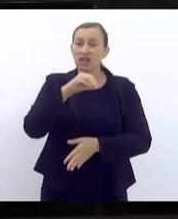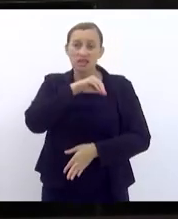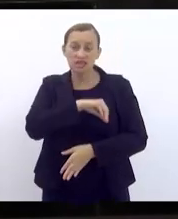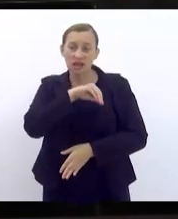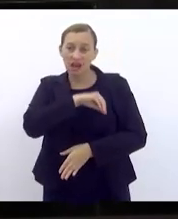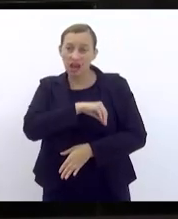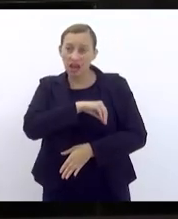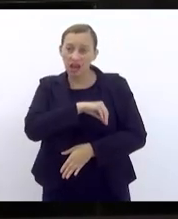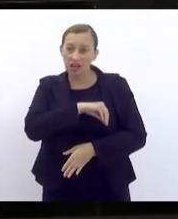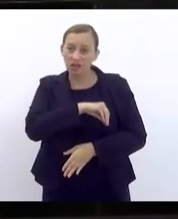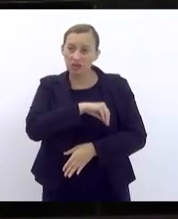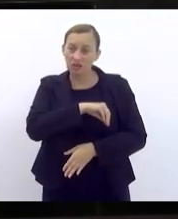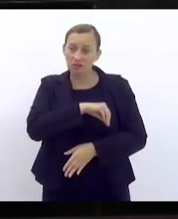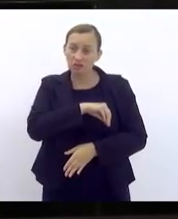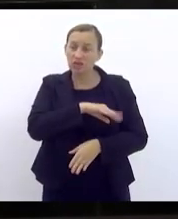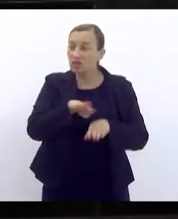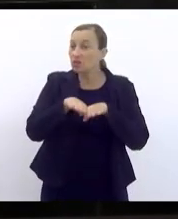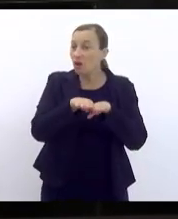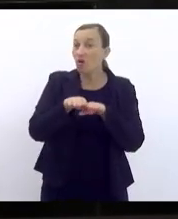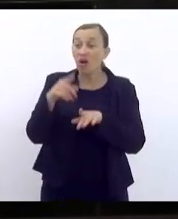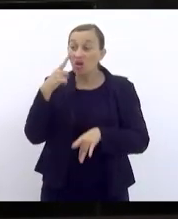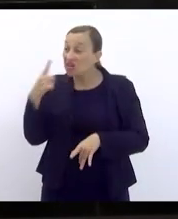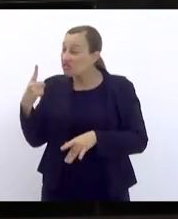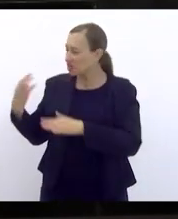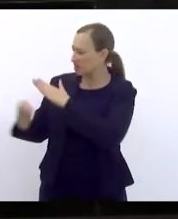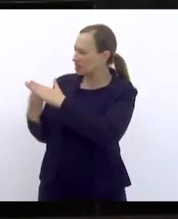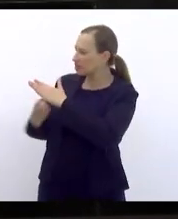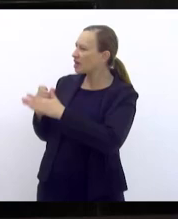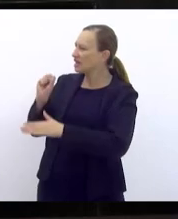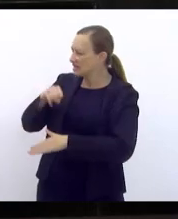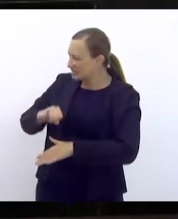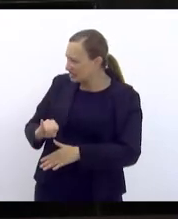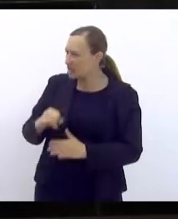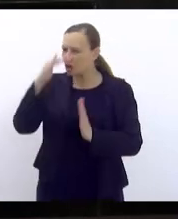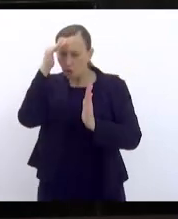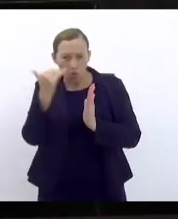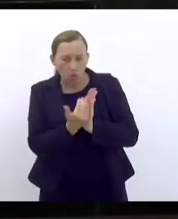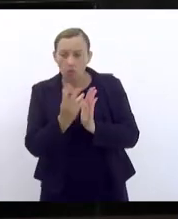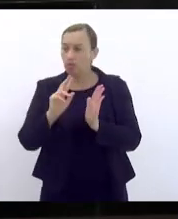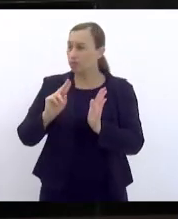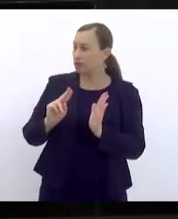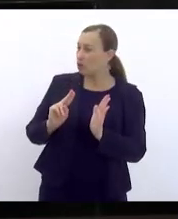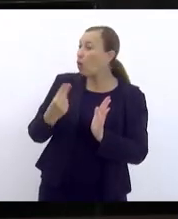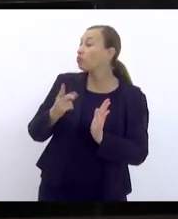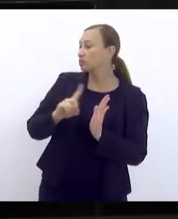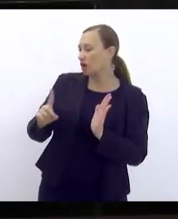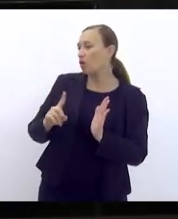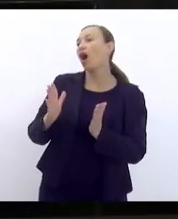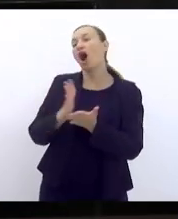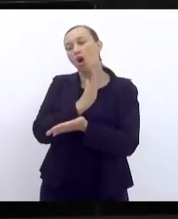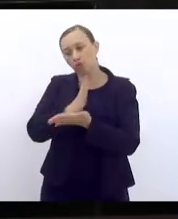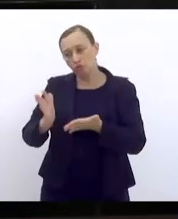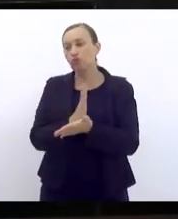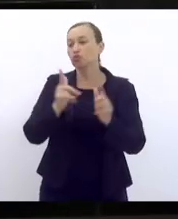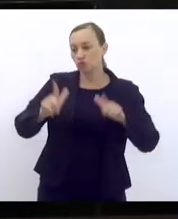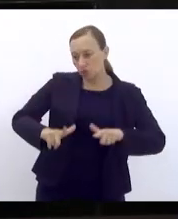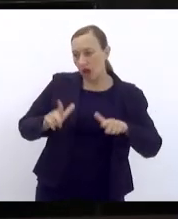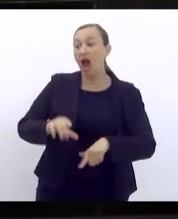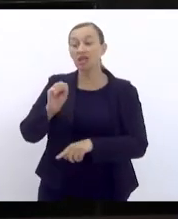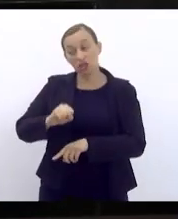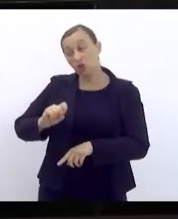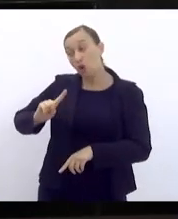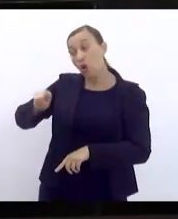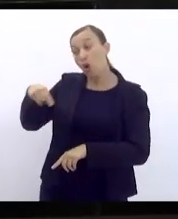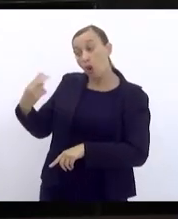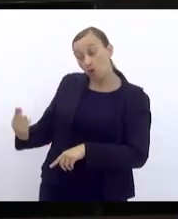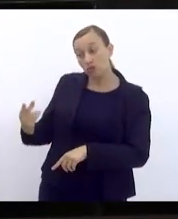repartição e vê se isso é cumprido. Algumas até cumprem, muitas não cumprem. Nas universidades, com certeza, se cumpre